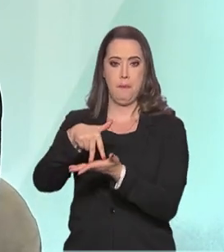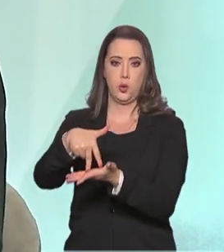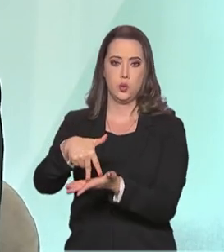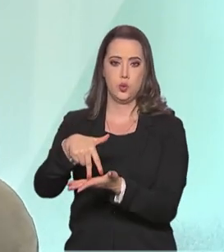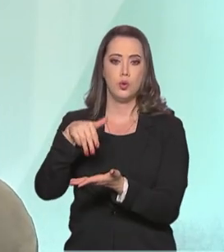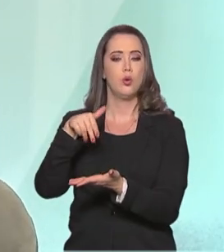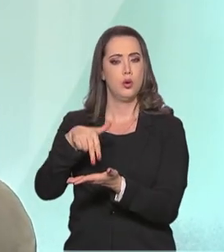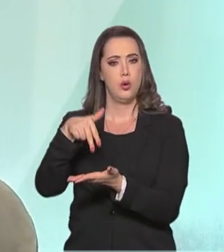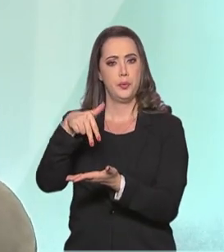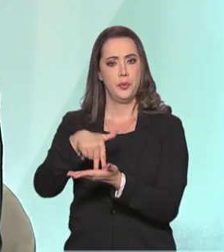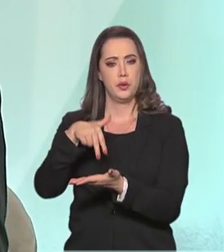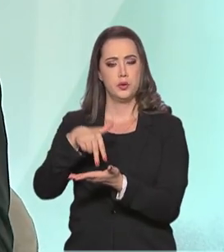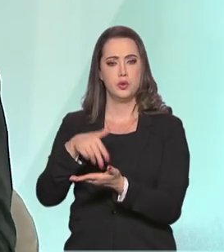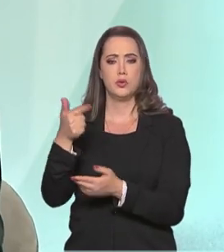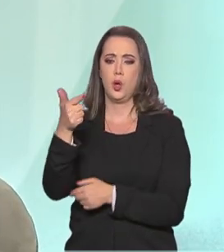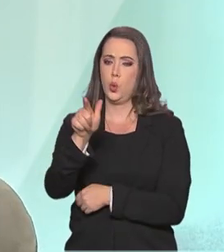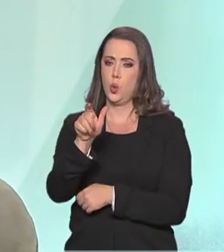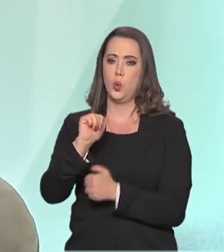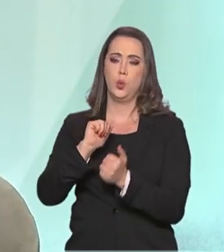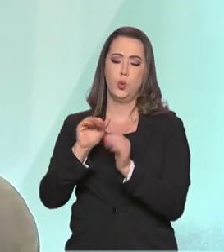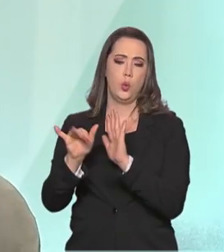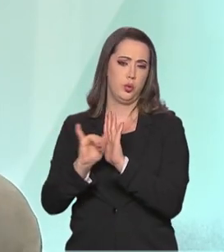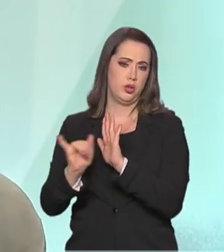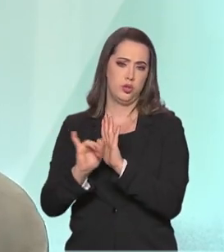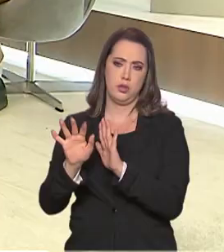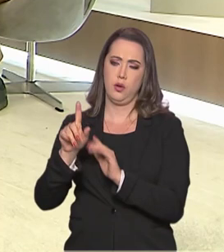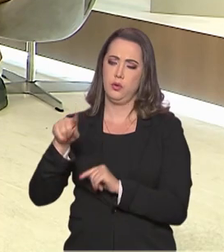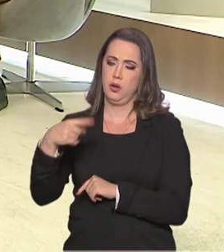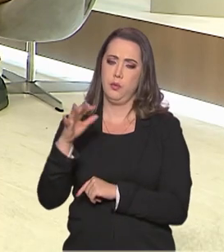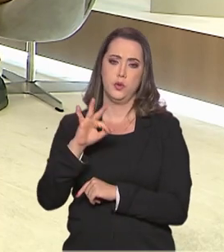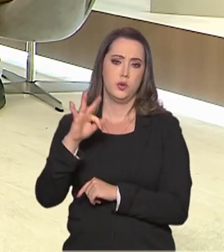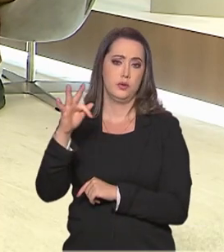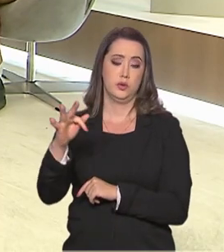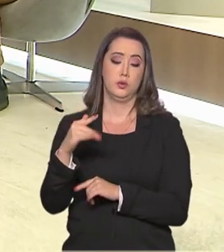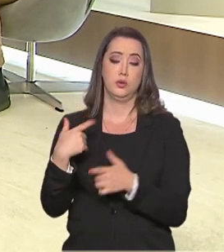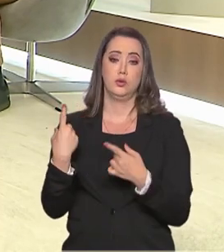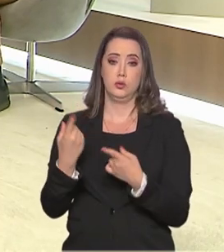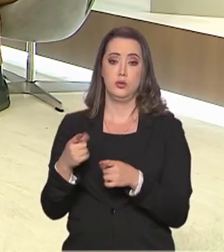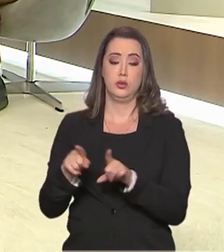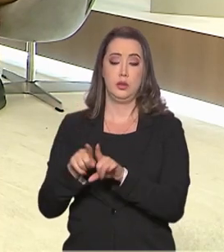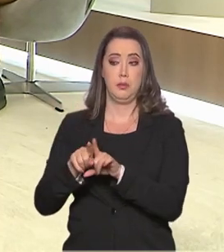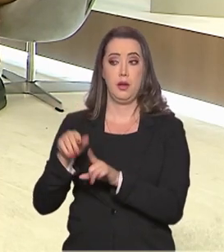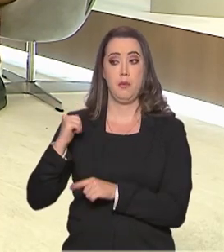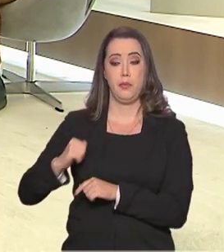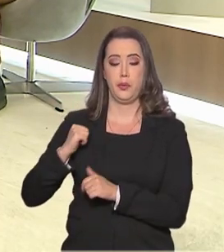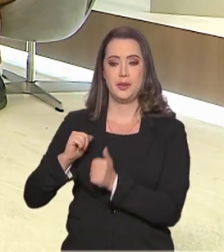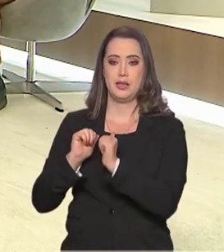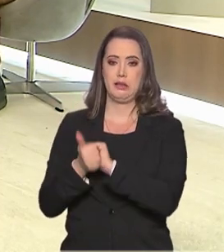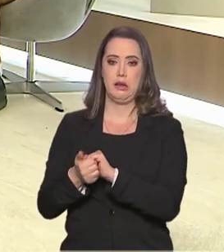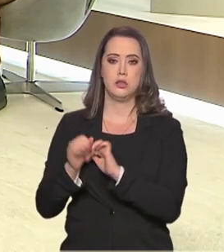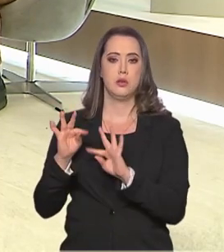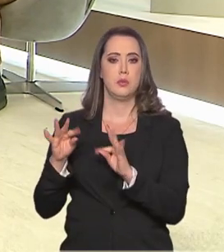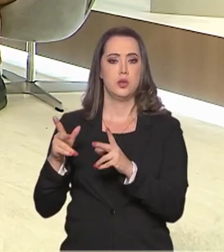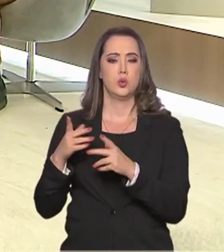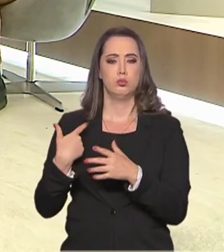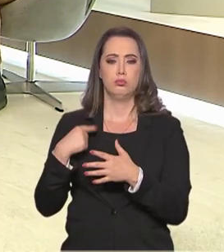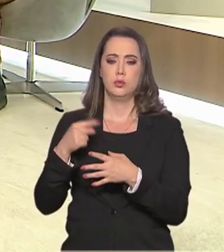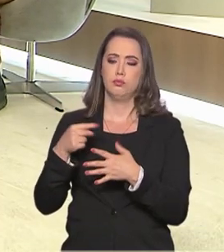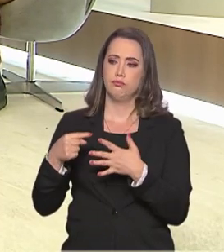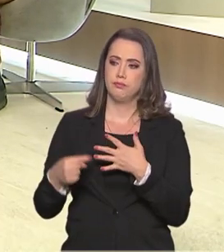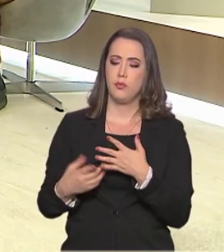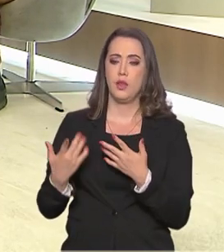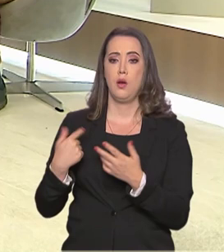para os atletas não olímpicos, mas aí é uma outra vertente também do Bolsa. Mas, completando os pilares,